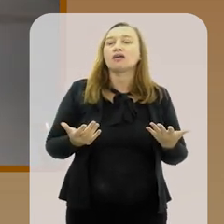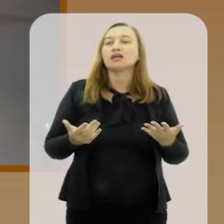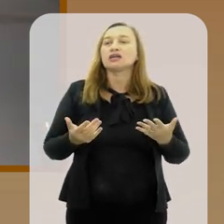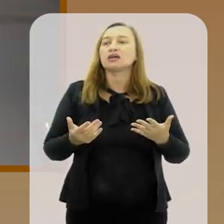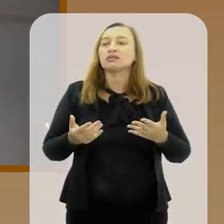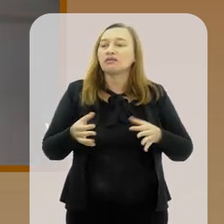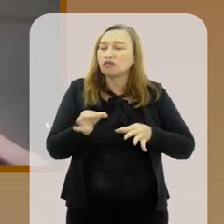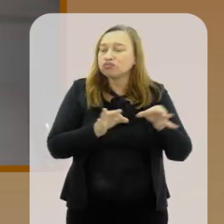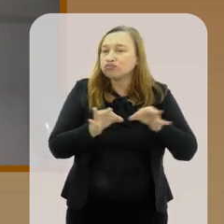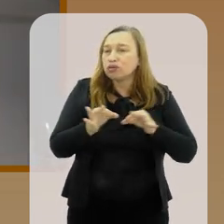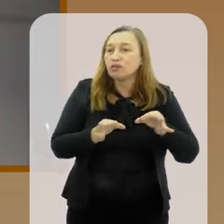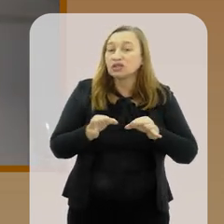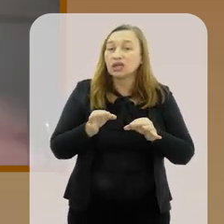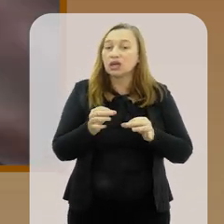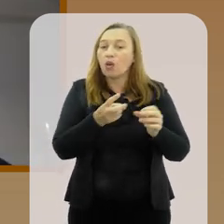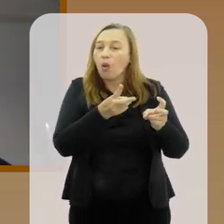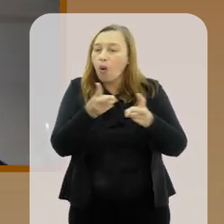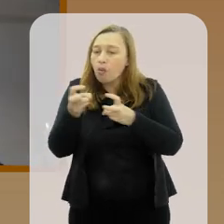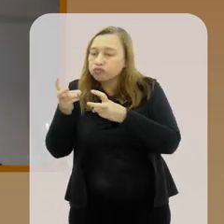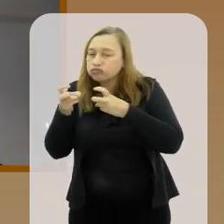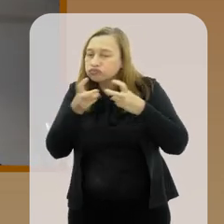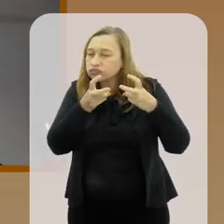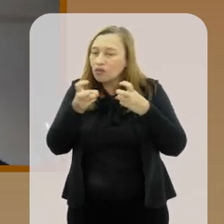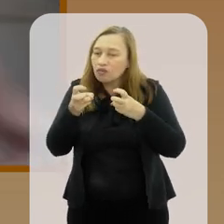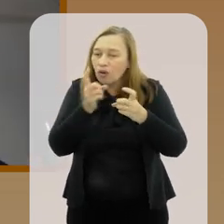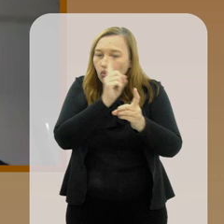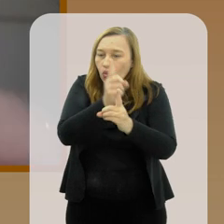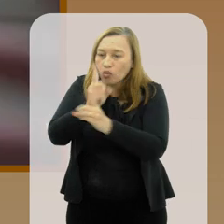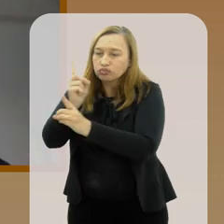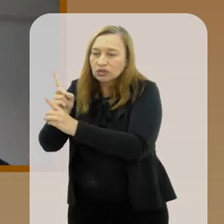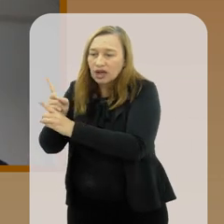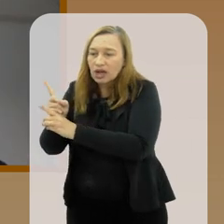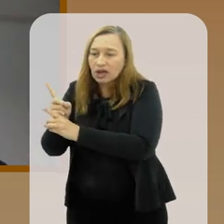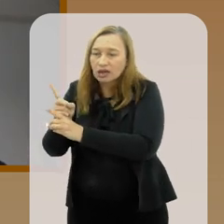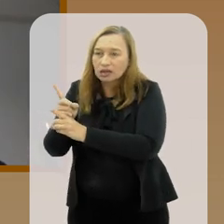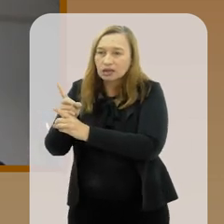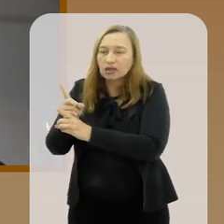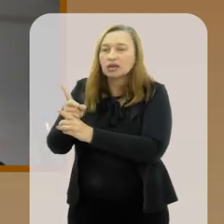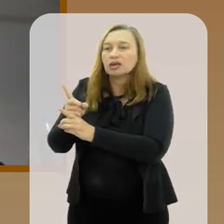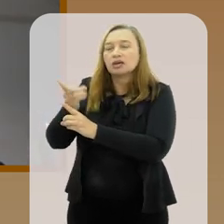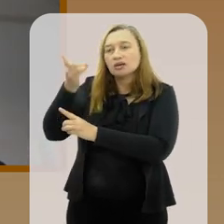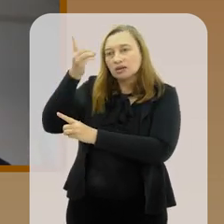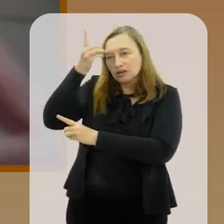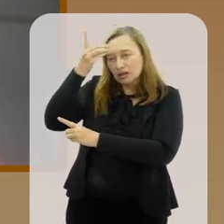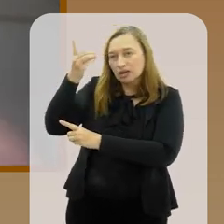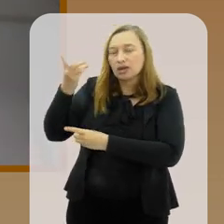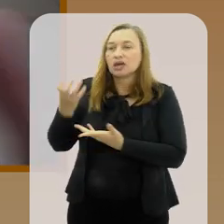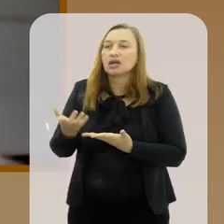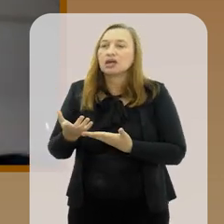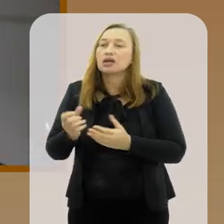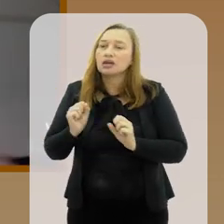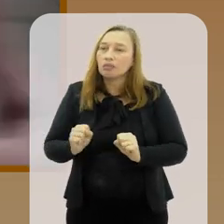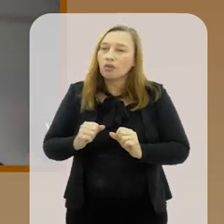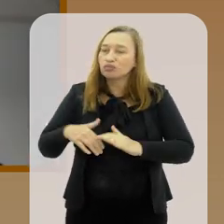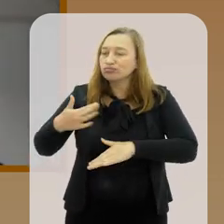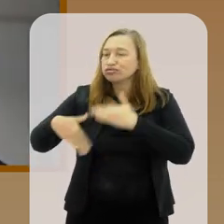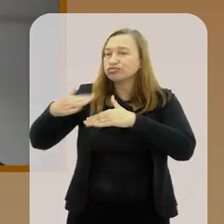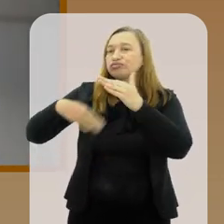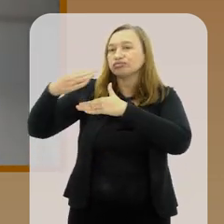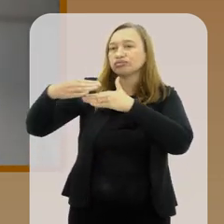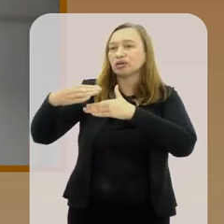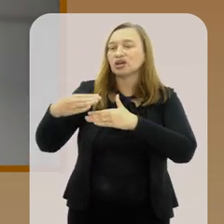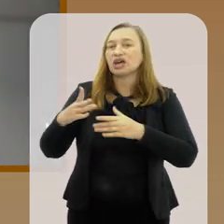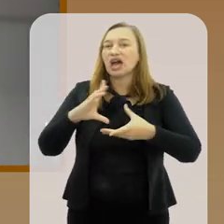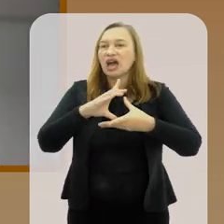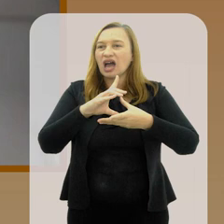incluem... Porque pra fazer um programa desse, você tem que detectar os talentos de uma maneira que deixe as pessoas motivadas e que elas possam ir